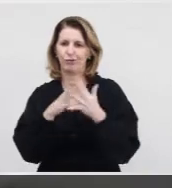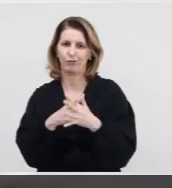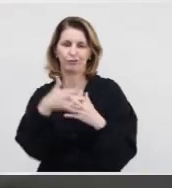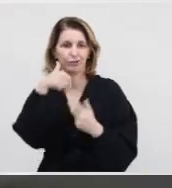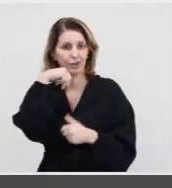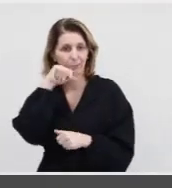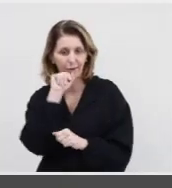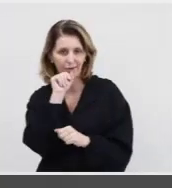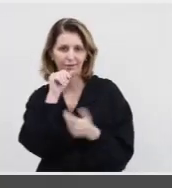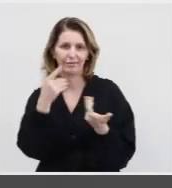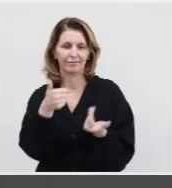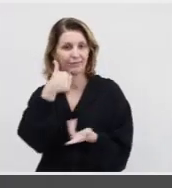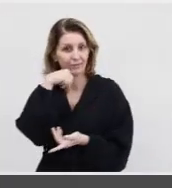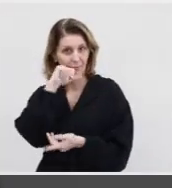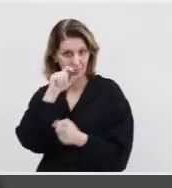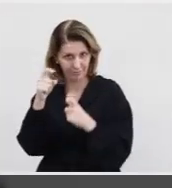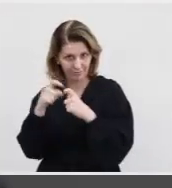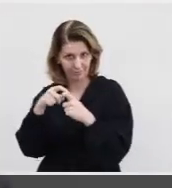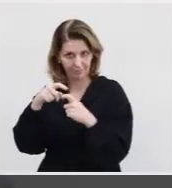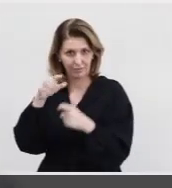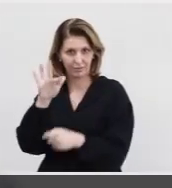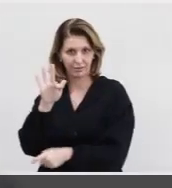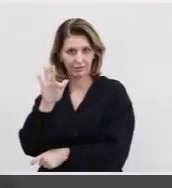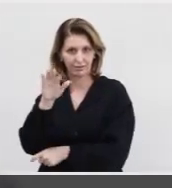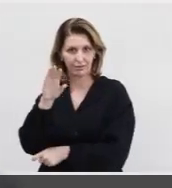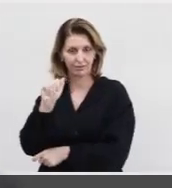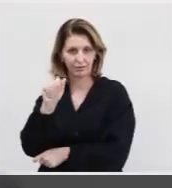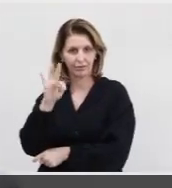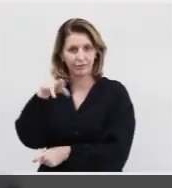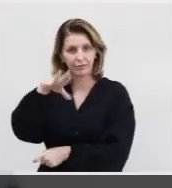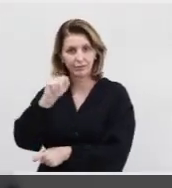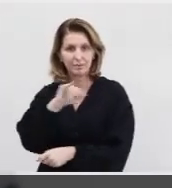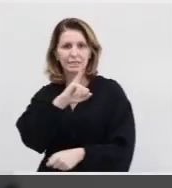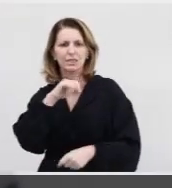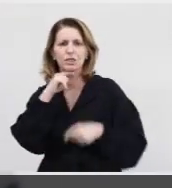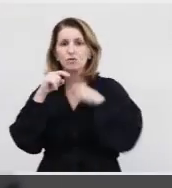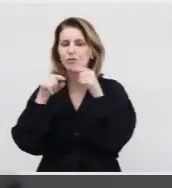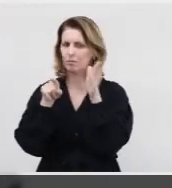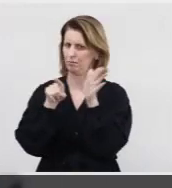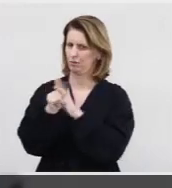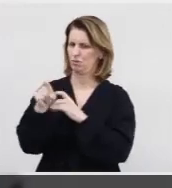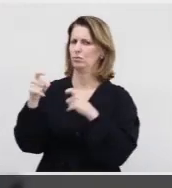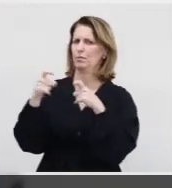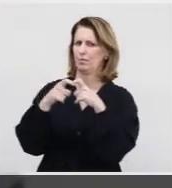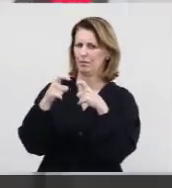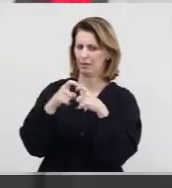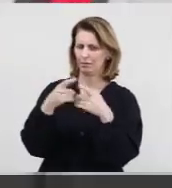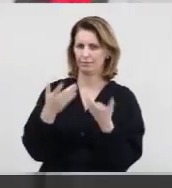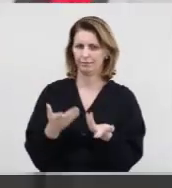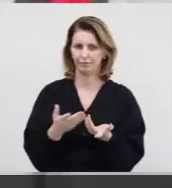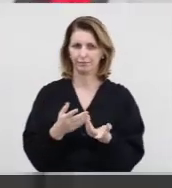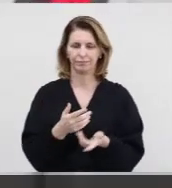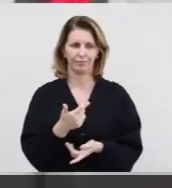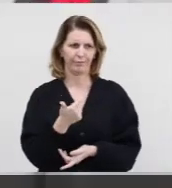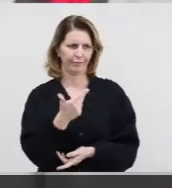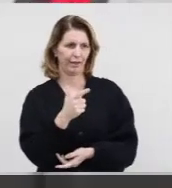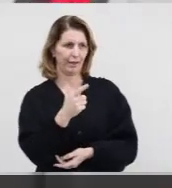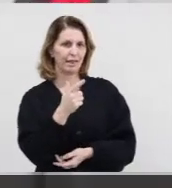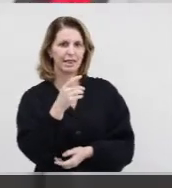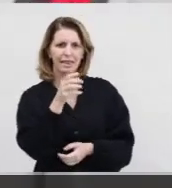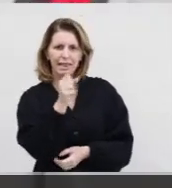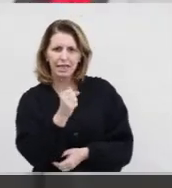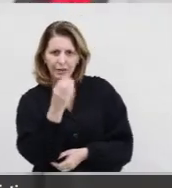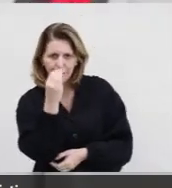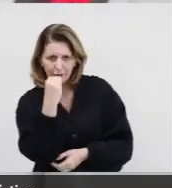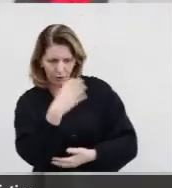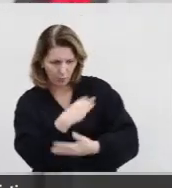as mães. Para a médica pediatra Fátima Mucha, na dúvida, consulte um médico. Não, não existe leite